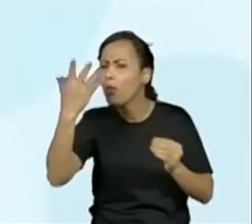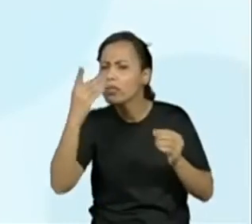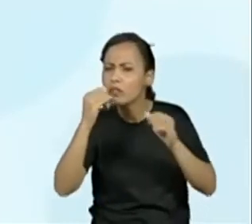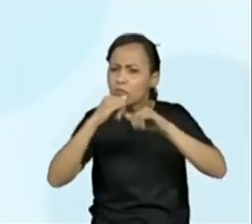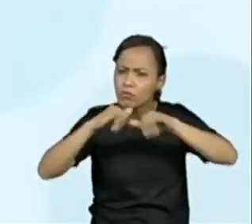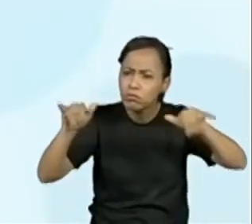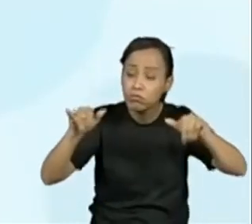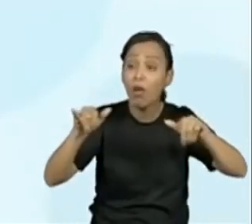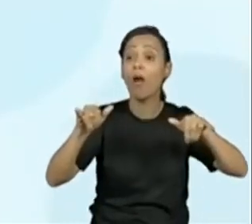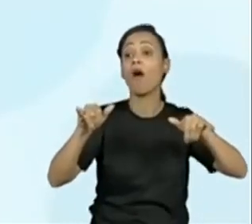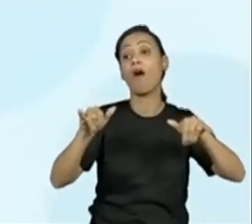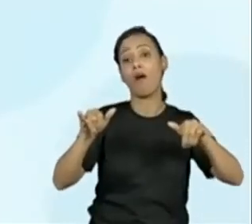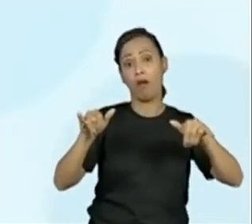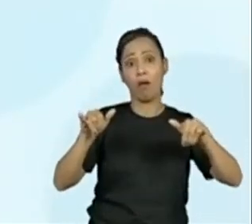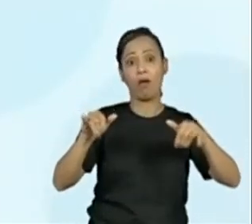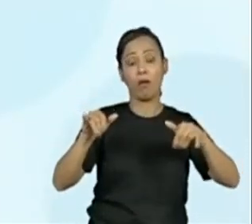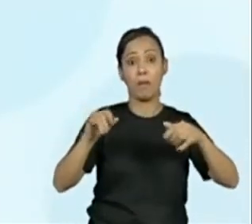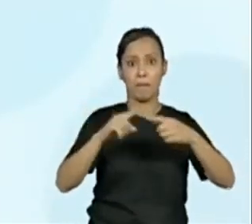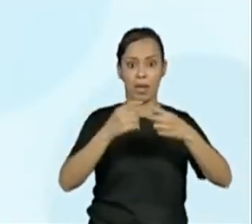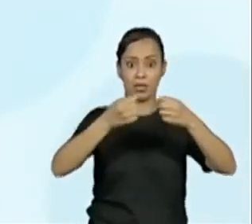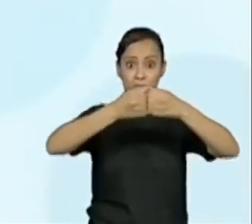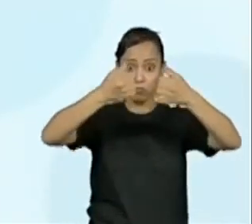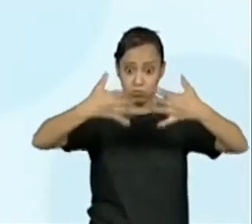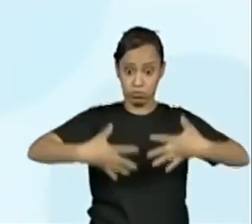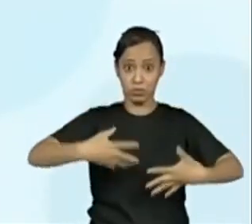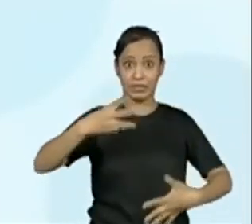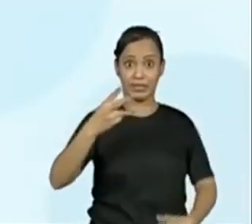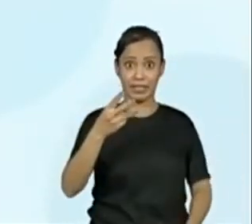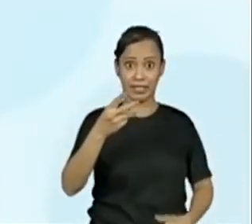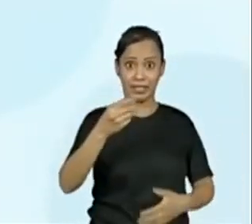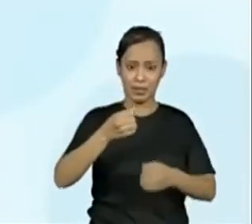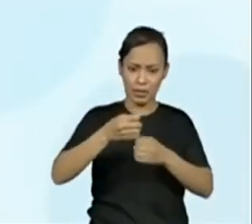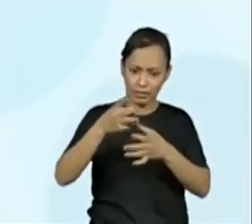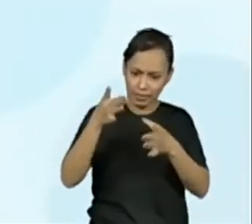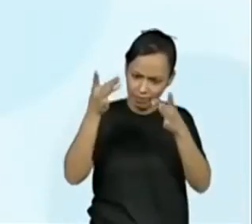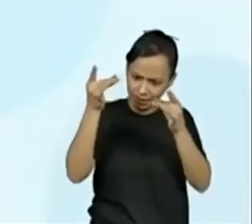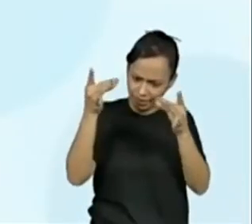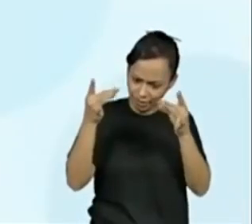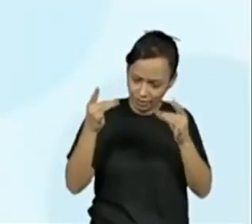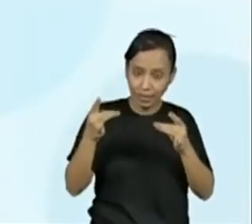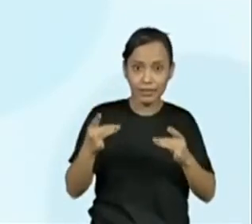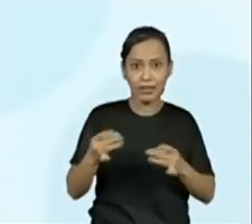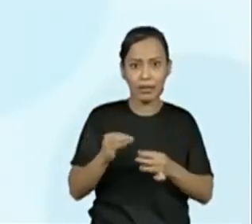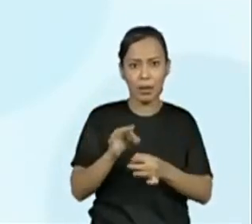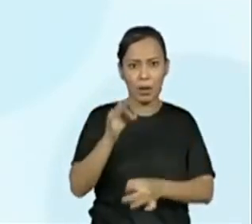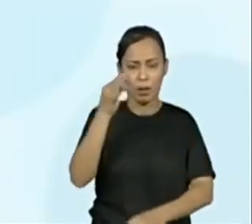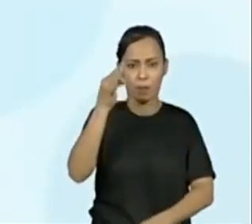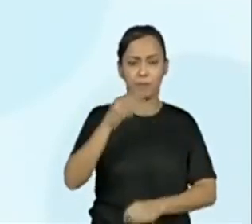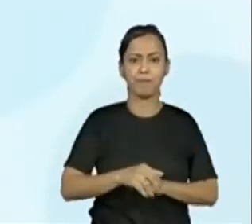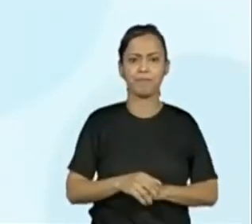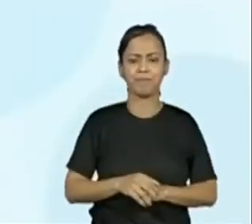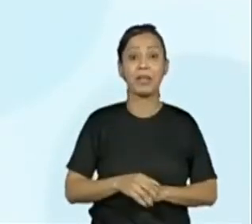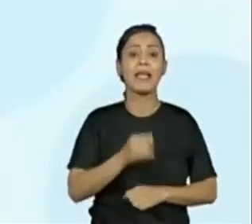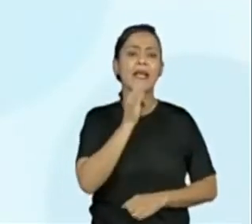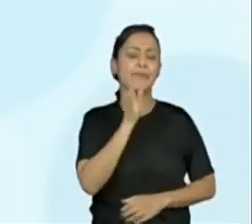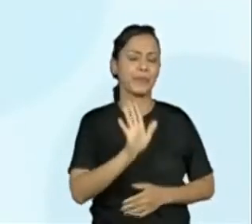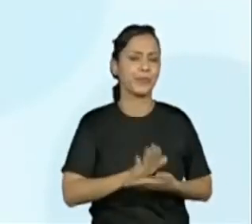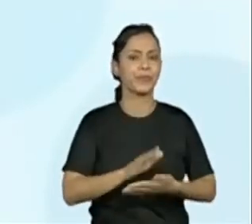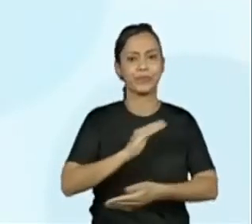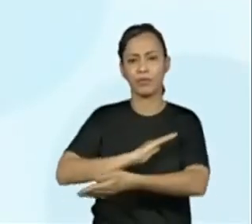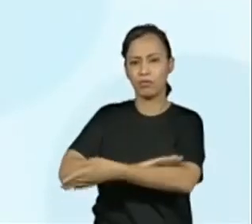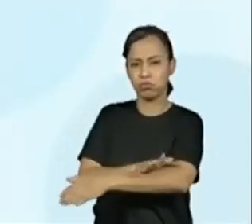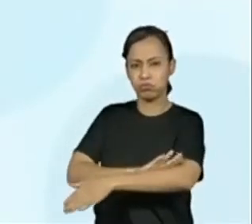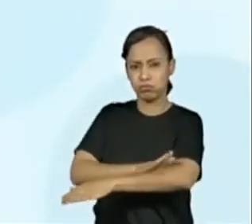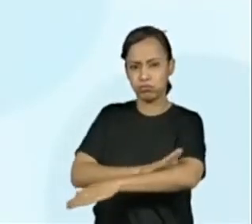né? Isso mesmo. Então, ele já explica lá que os ataques racistas, no caso dessa notícia, que os ataques racistas foram